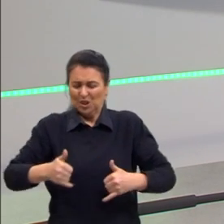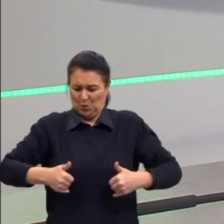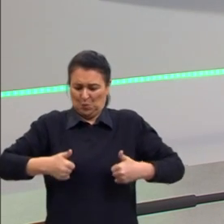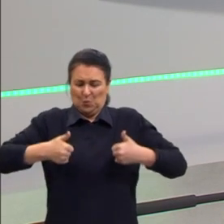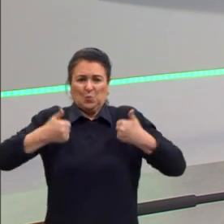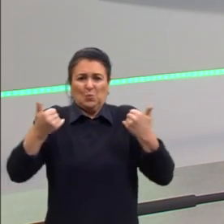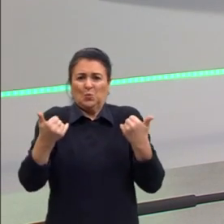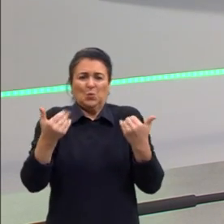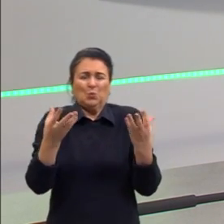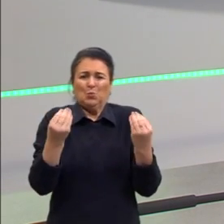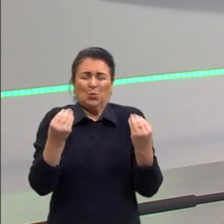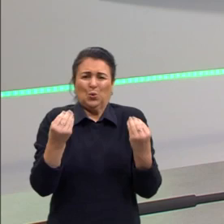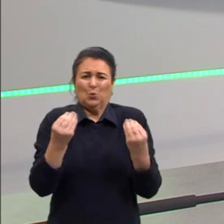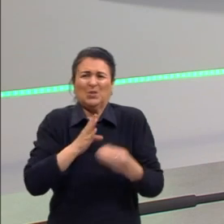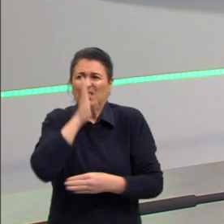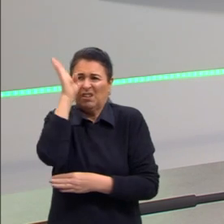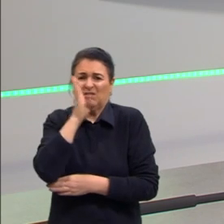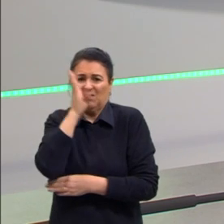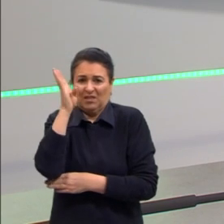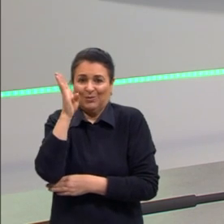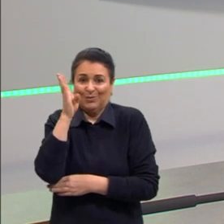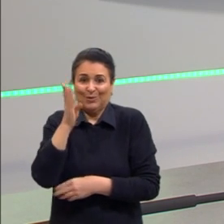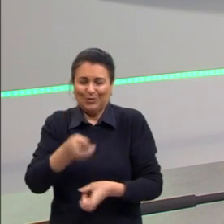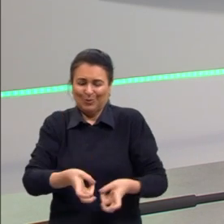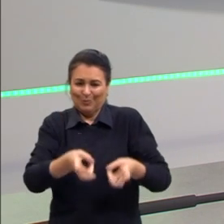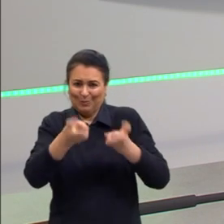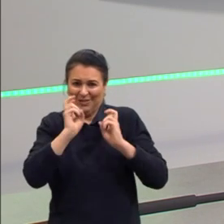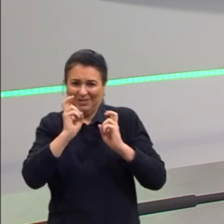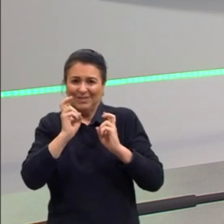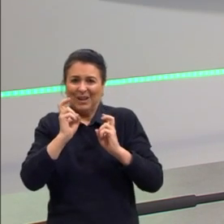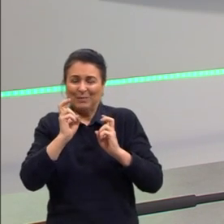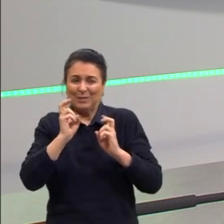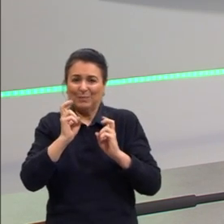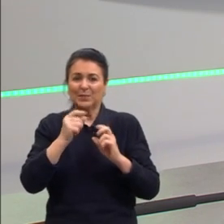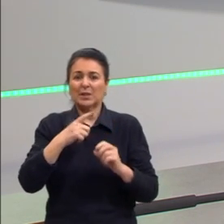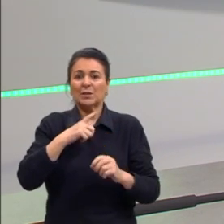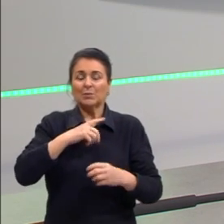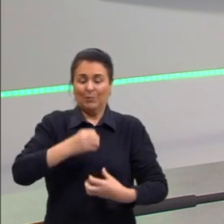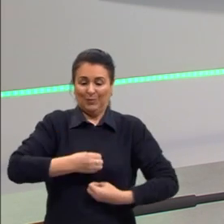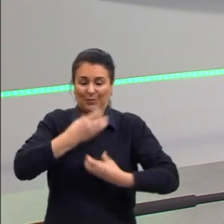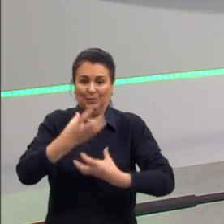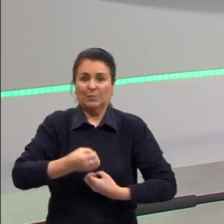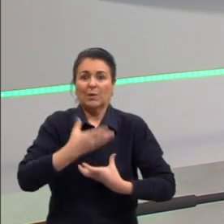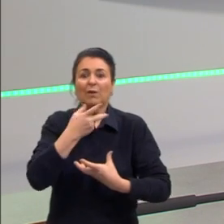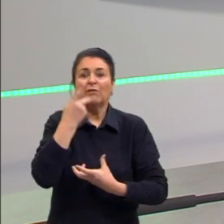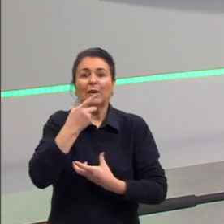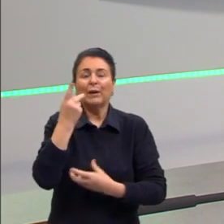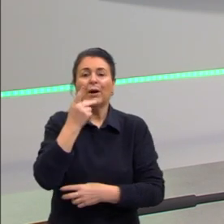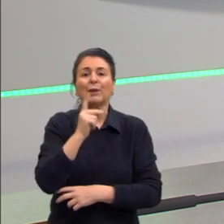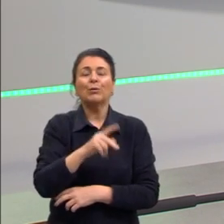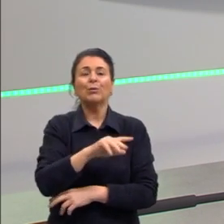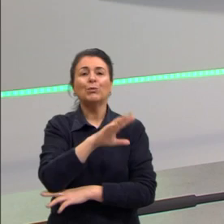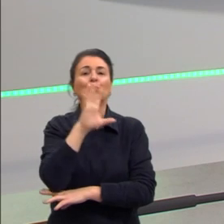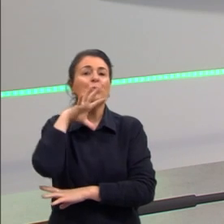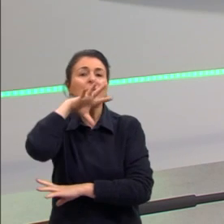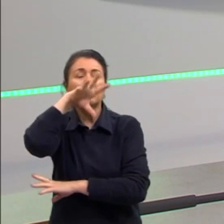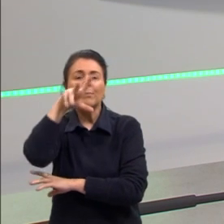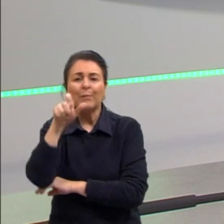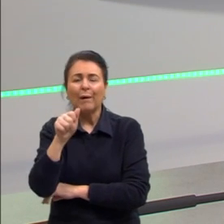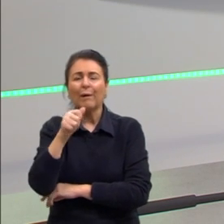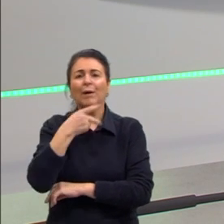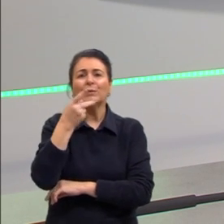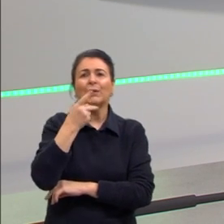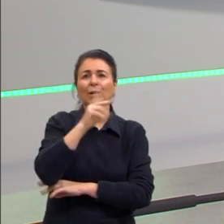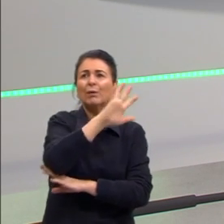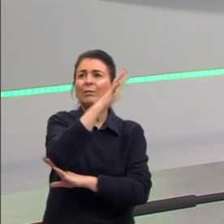Então, gente vai ver nesses poemas o quê? Exaltação da natureza do Brasil, falando muito bem da fauna, da flora. A gente vai ter